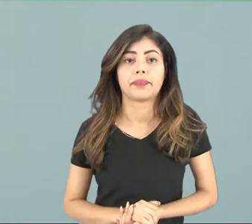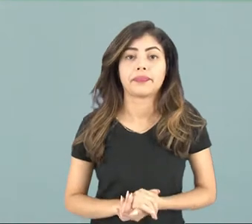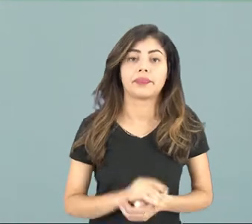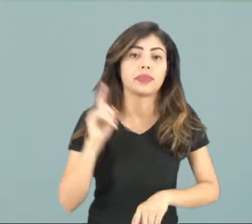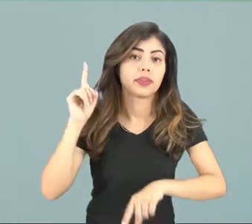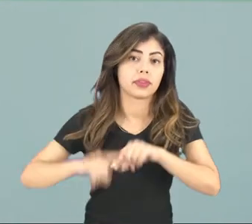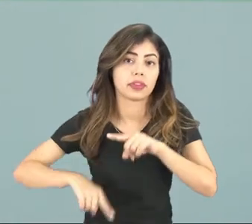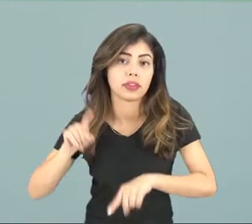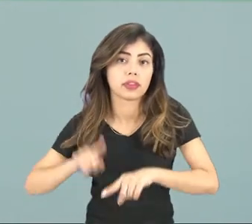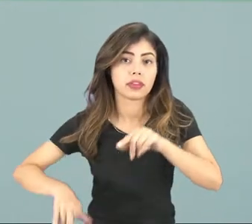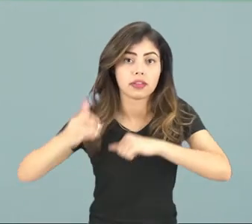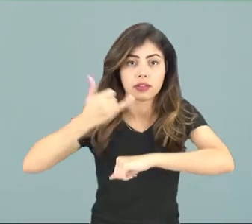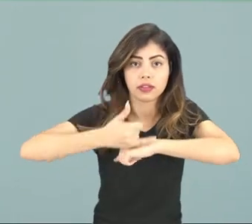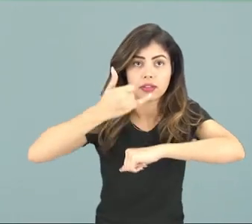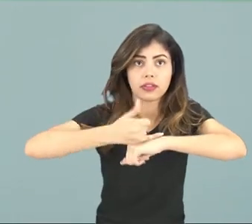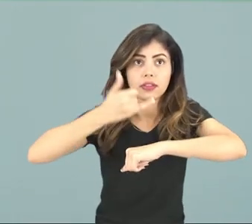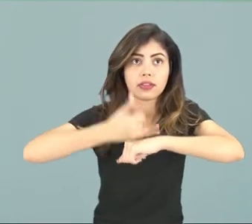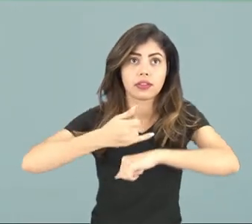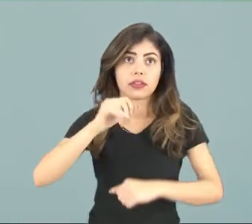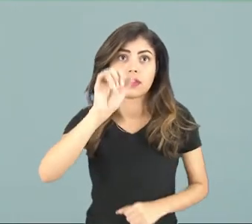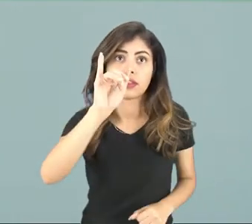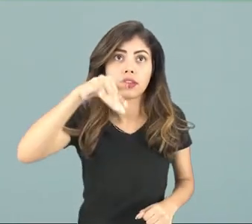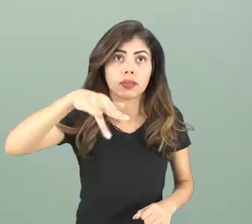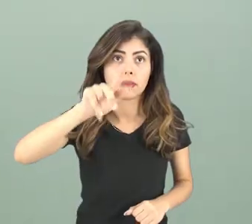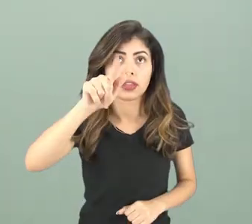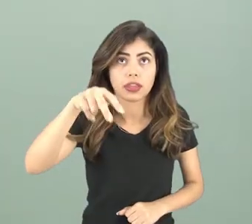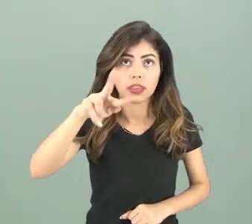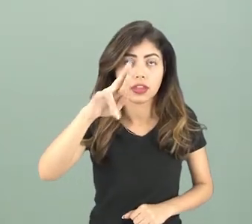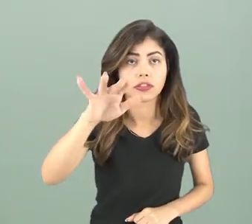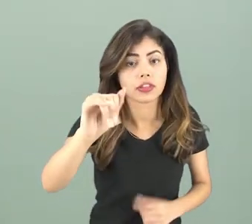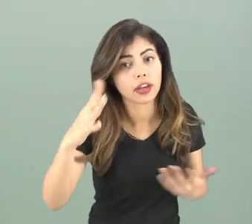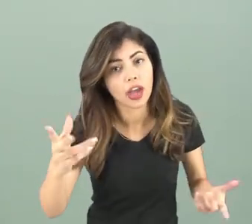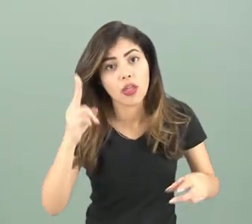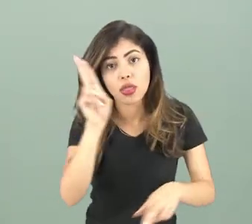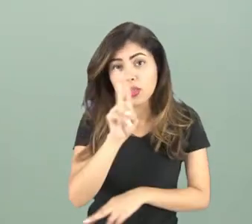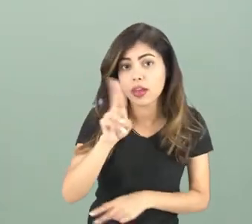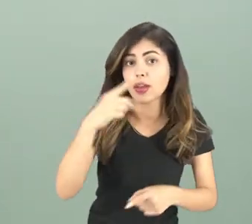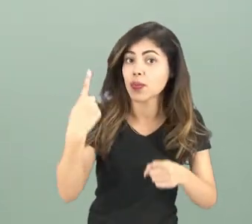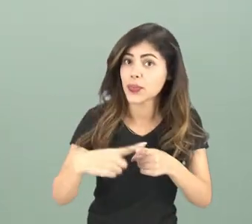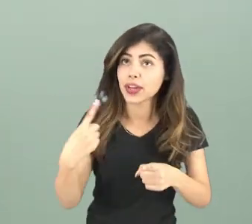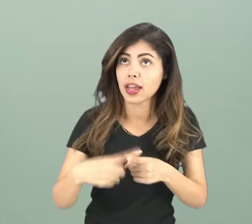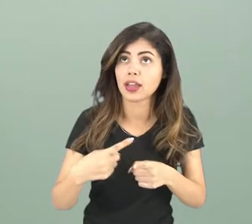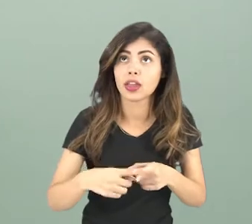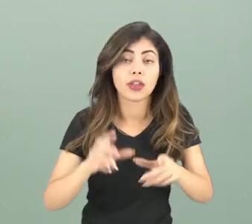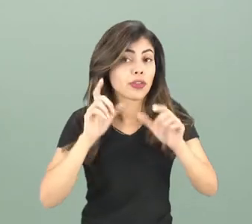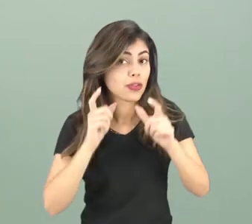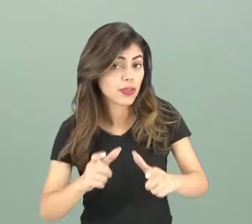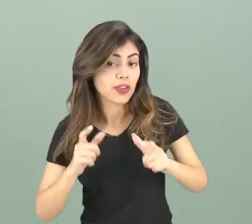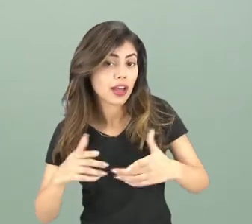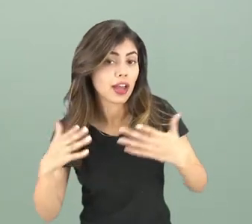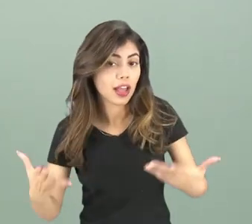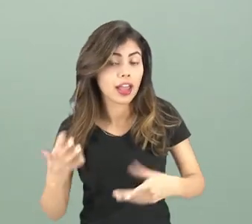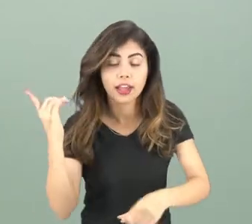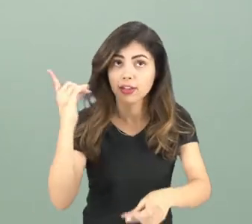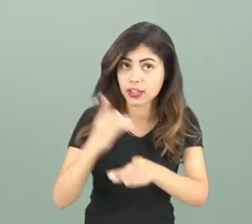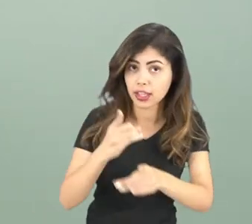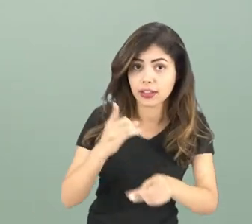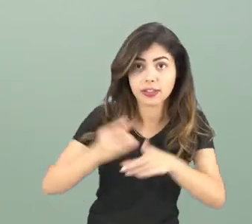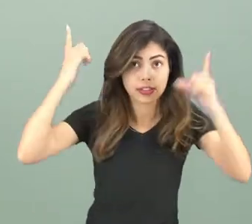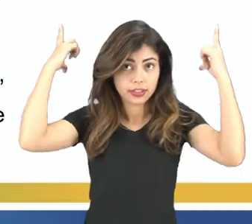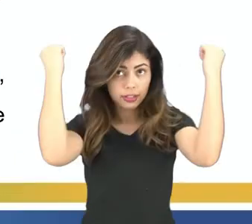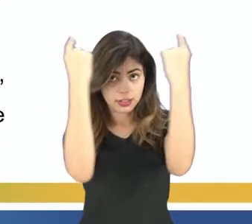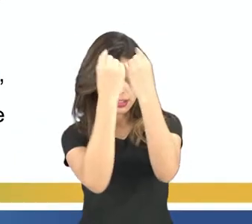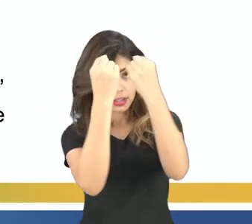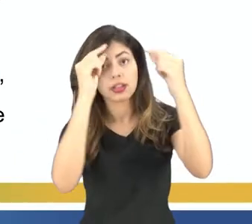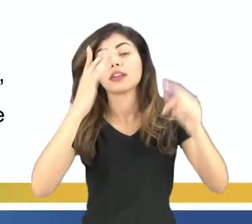material ferromagnético chamado de magnetita e esse nome é por causa do local em que ele foi encontrado, na Grécia Antiga,